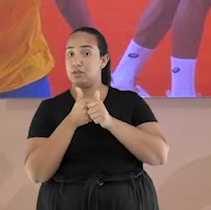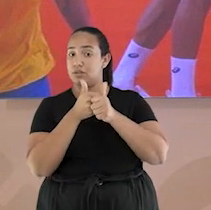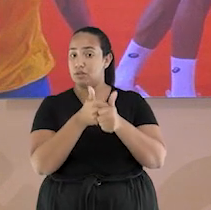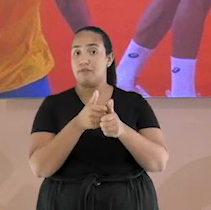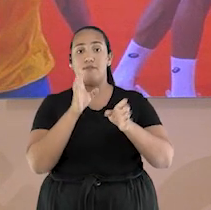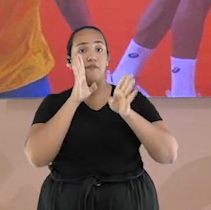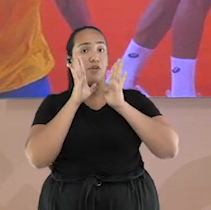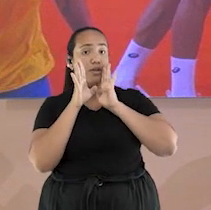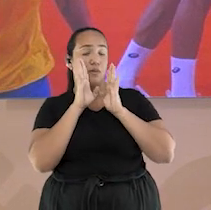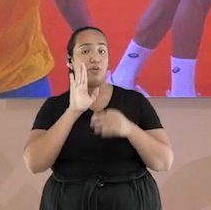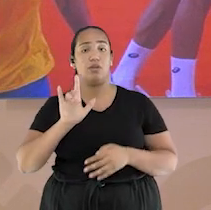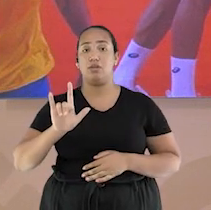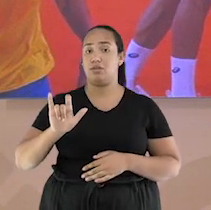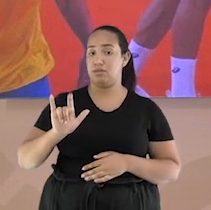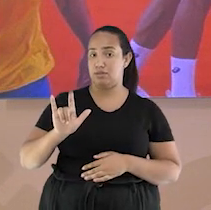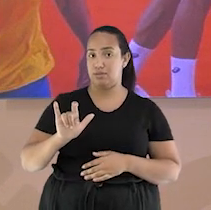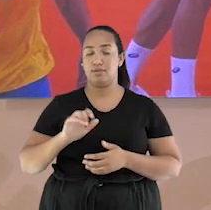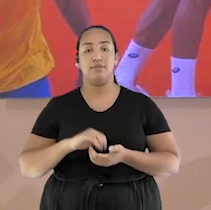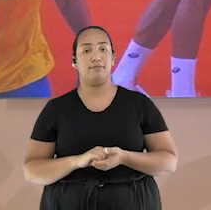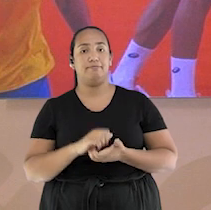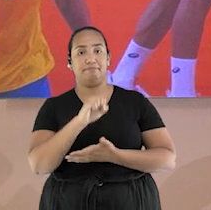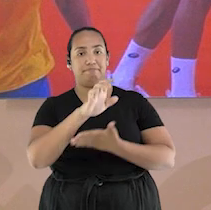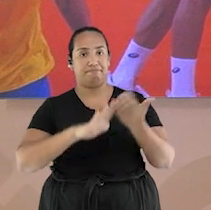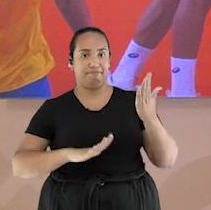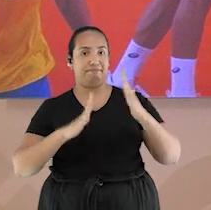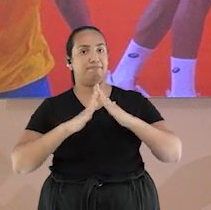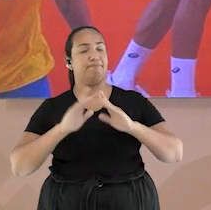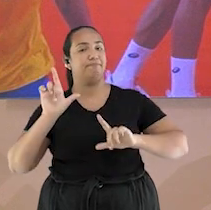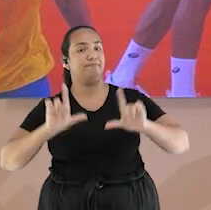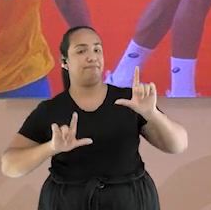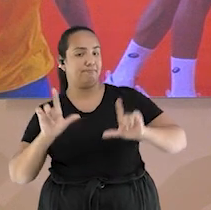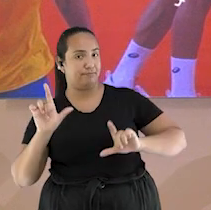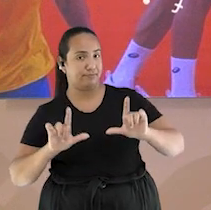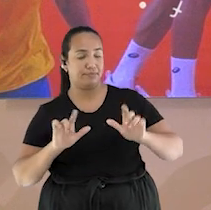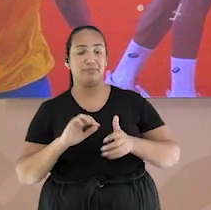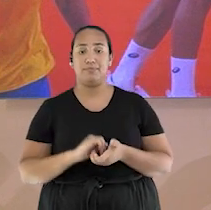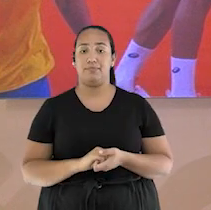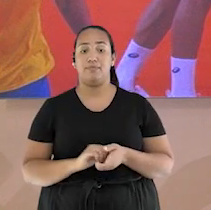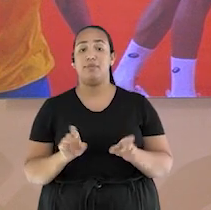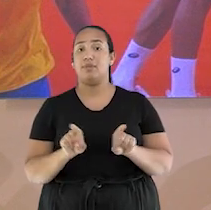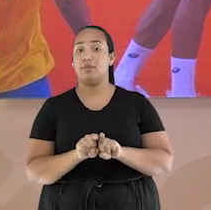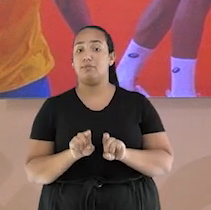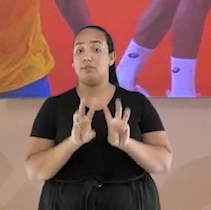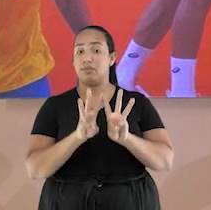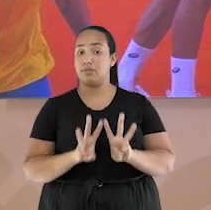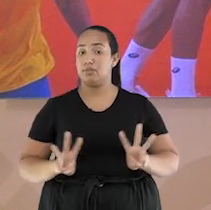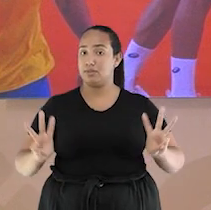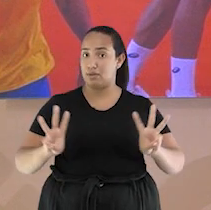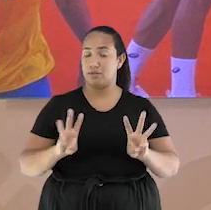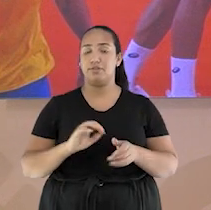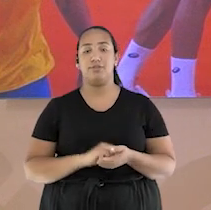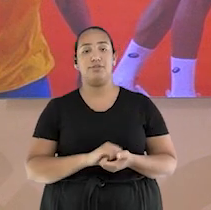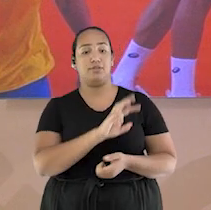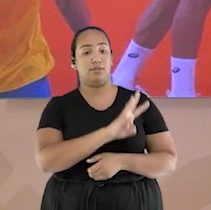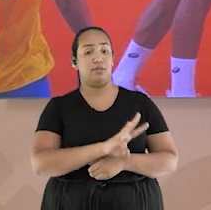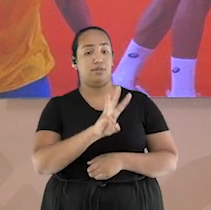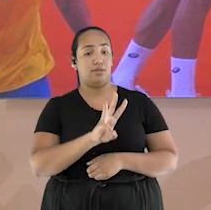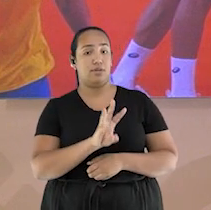e instagram que é o arroba dever em casa na tv e acesse o nosso site que é o www